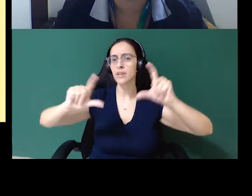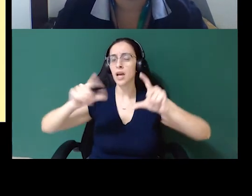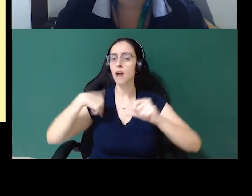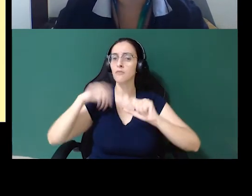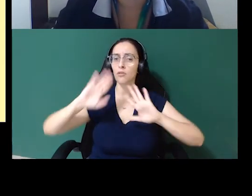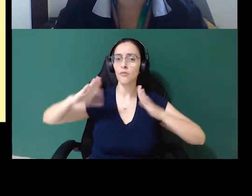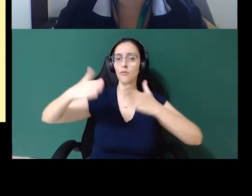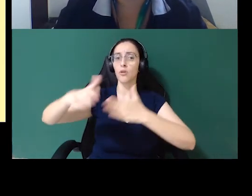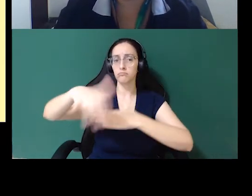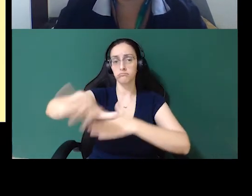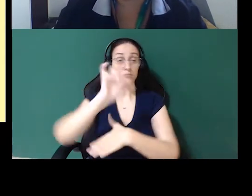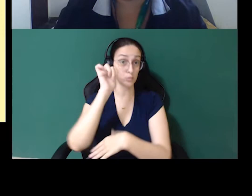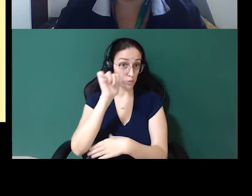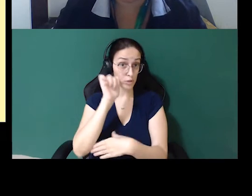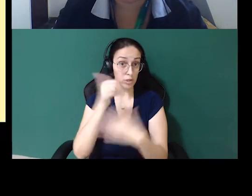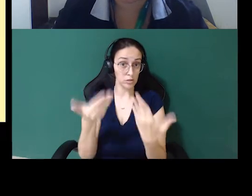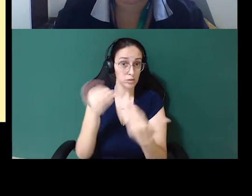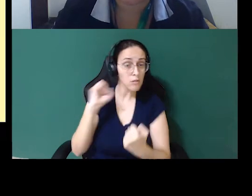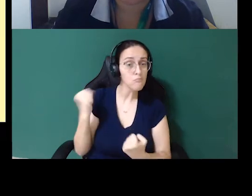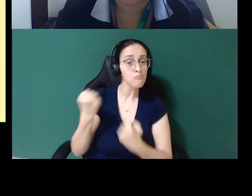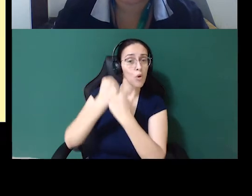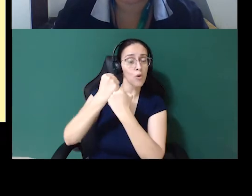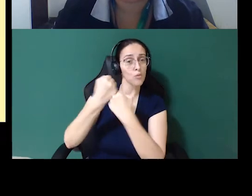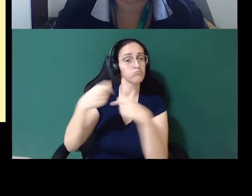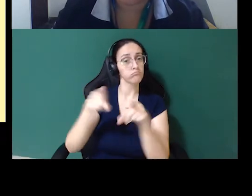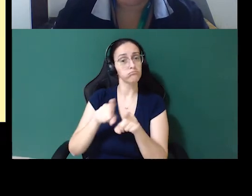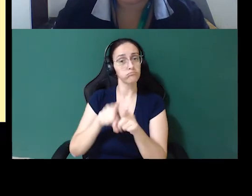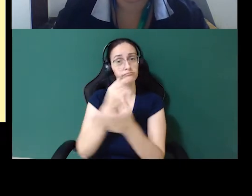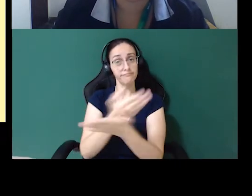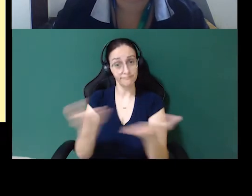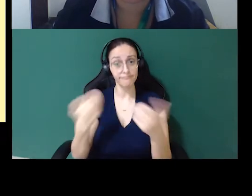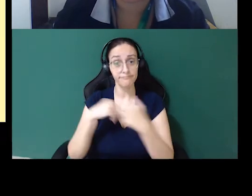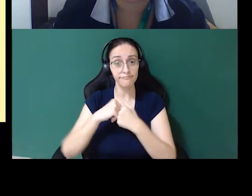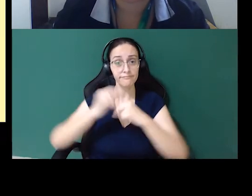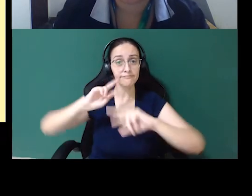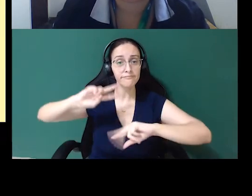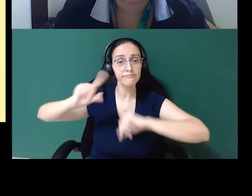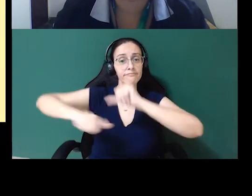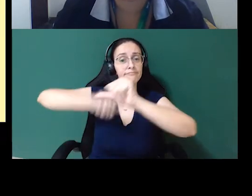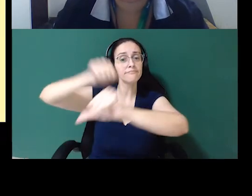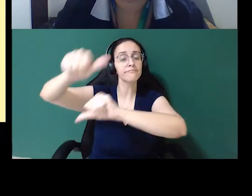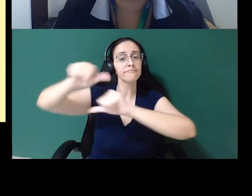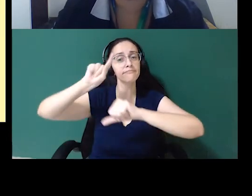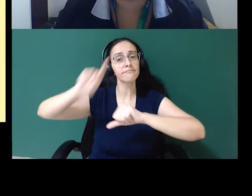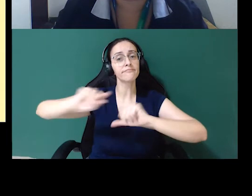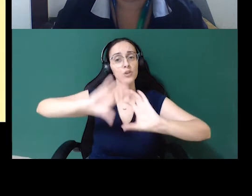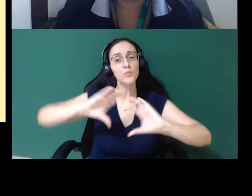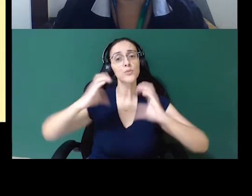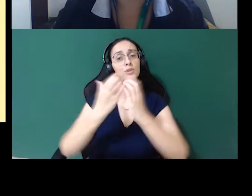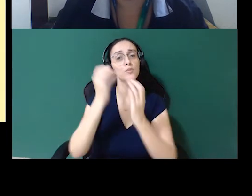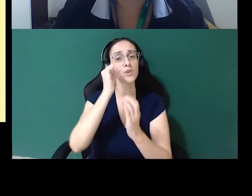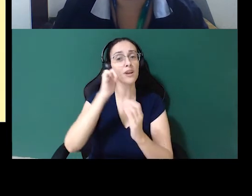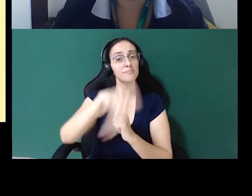mulheres, eu vou apoiar essa transformação da comunidade de mulheres na TI,